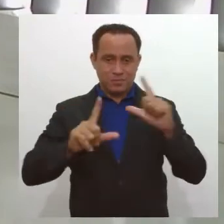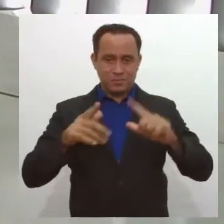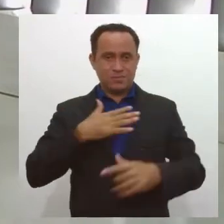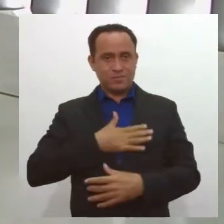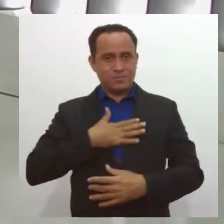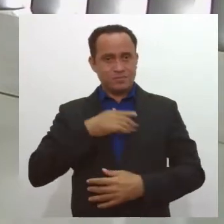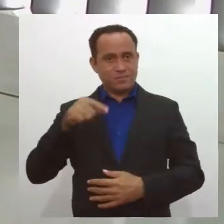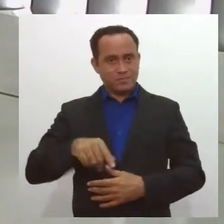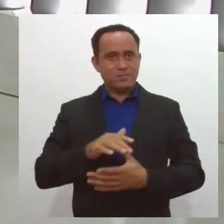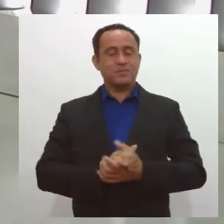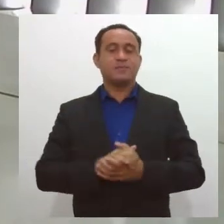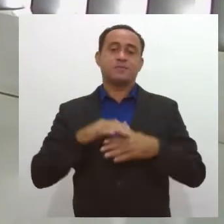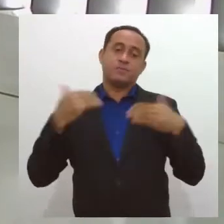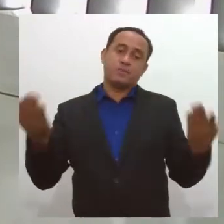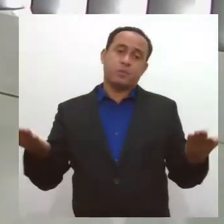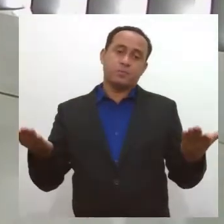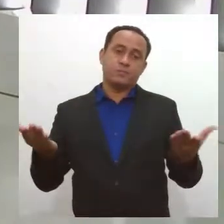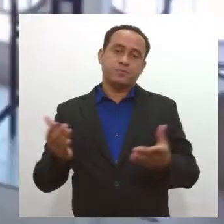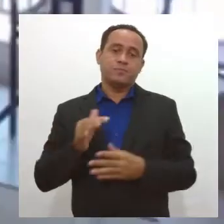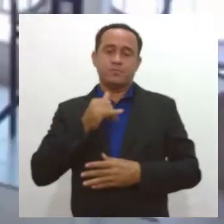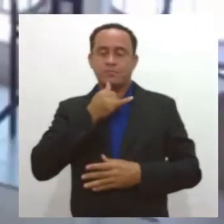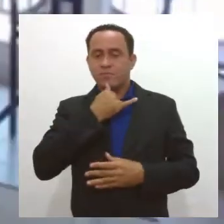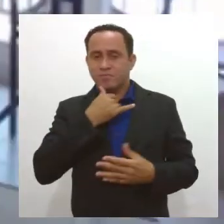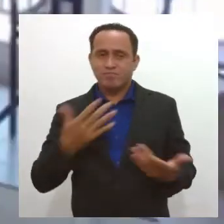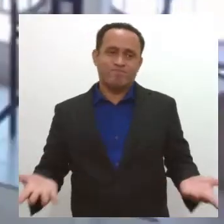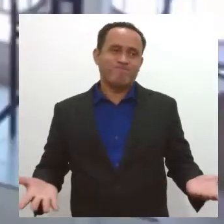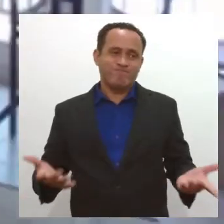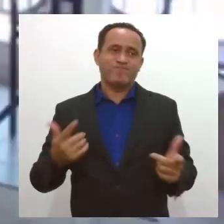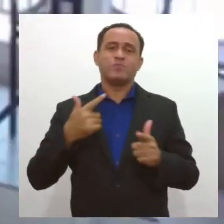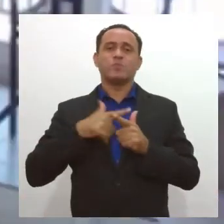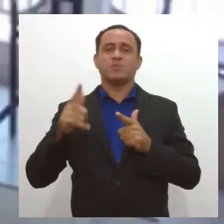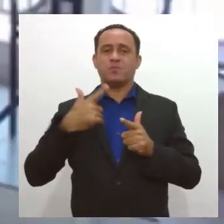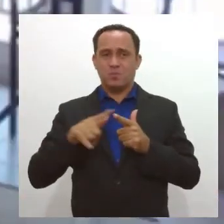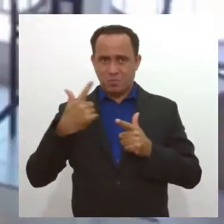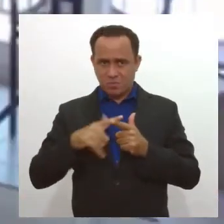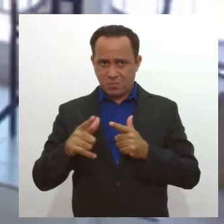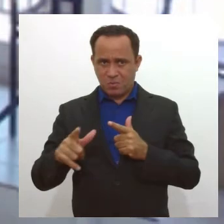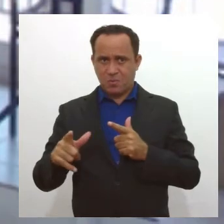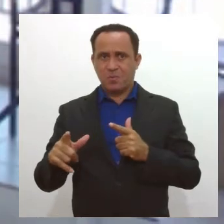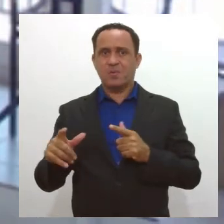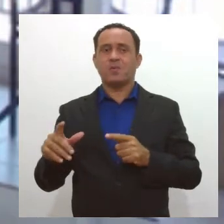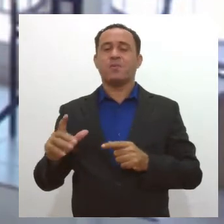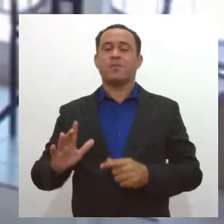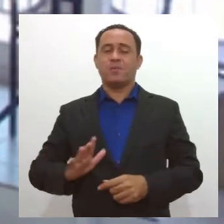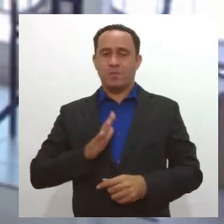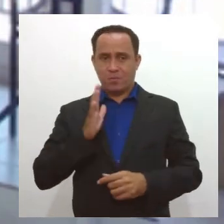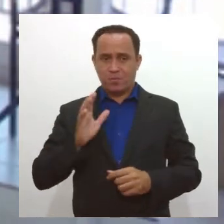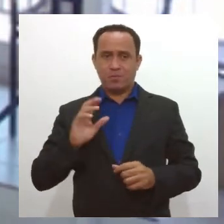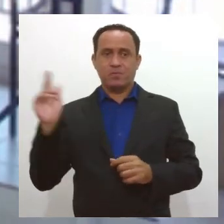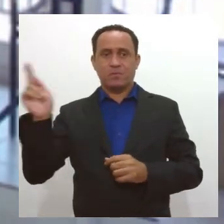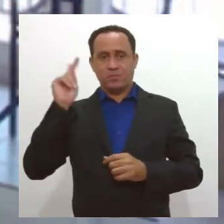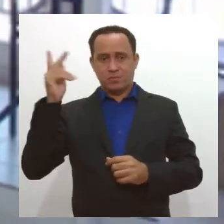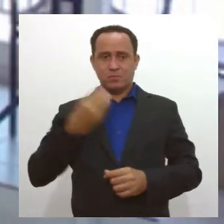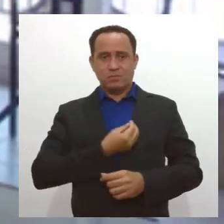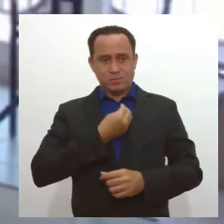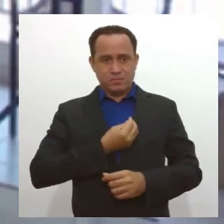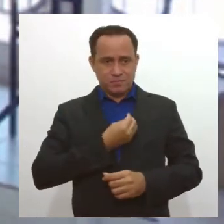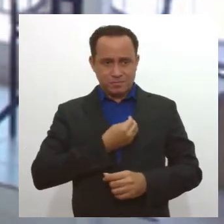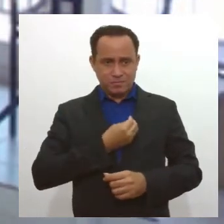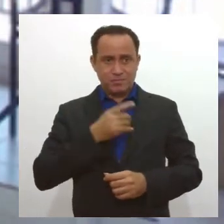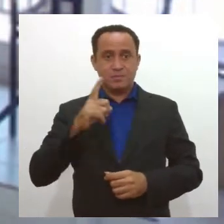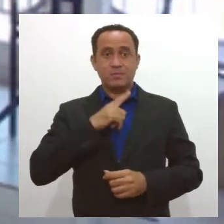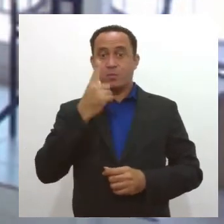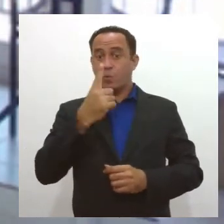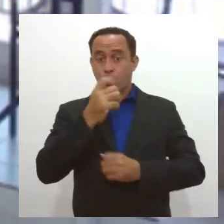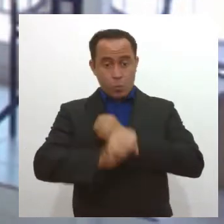aqui. Pois é, infelizmente vivemos uma situação aqui atípica, nunca vivida na nossa história. E já temos um